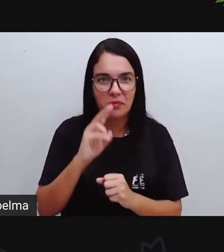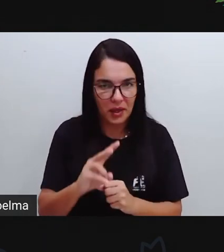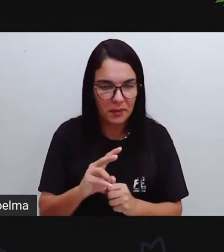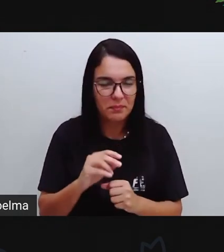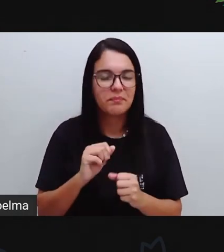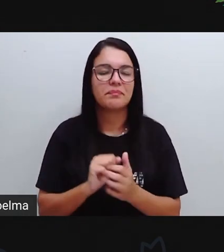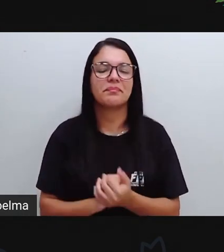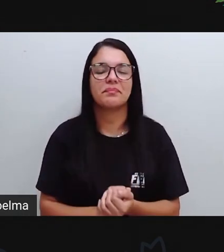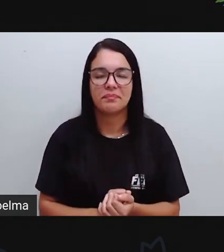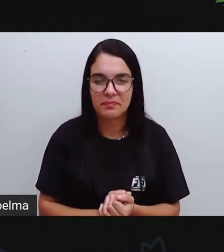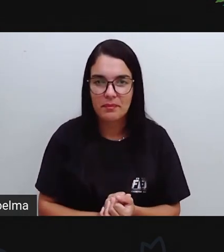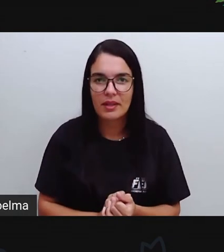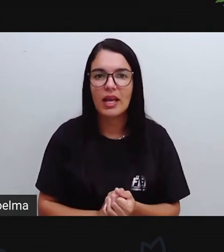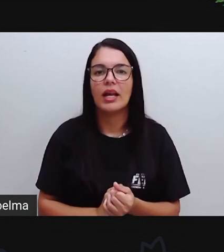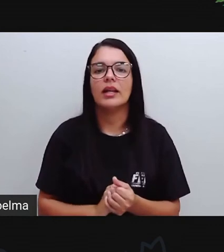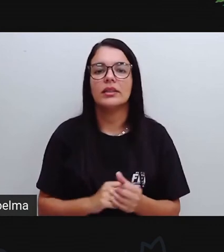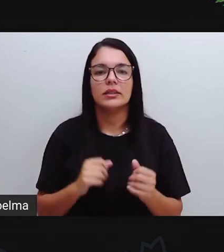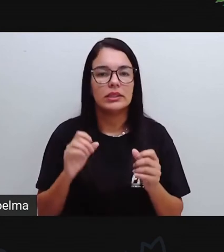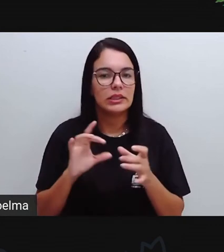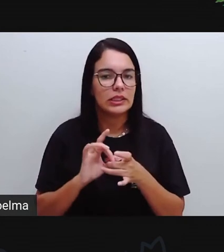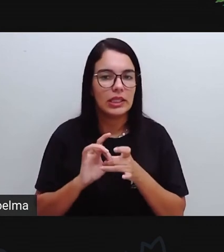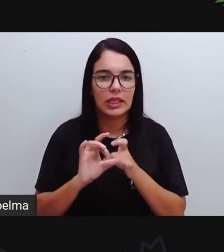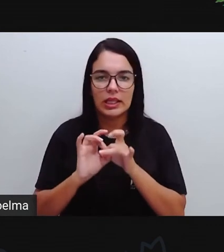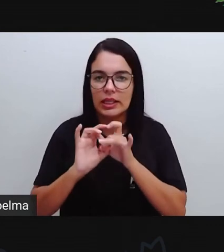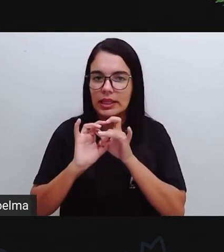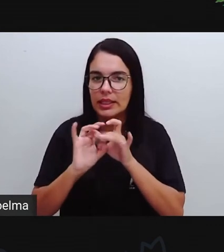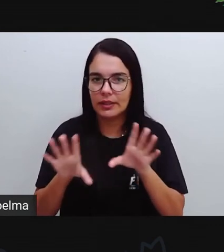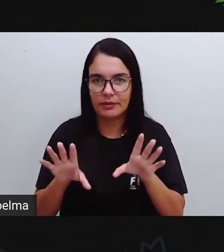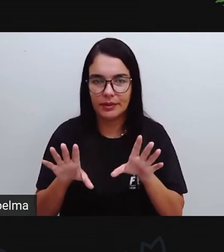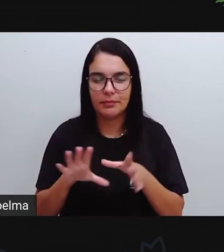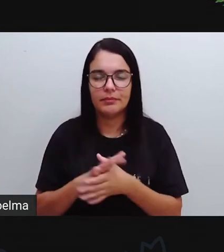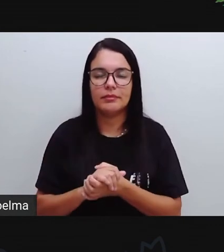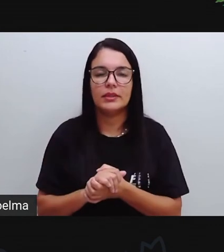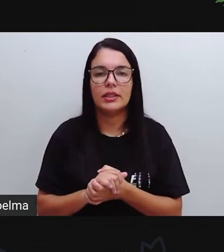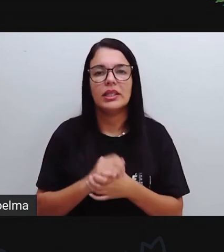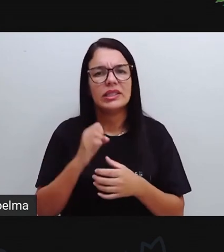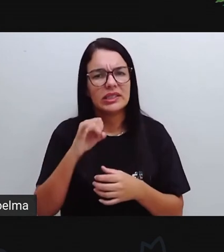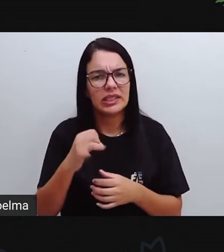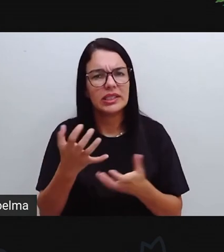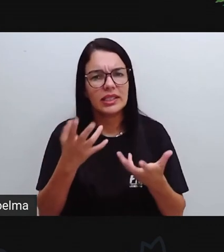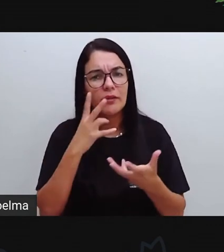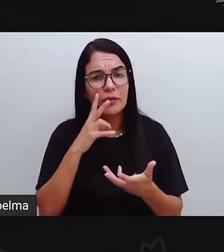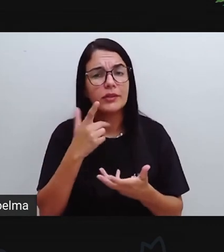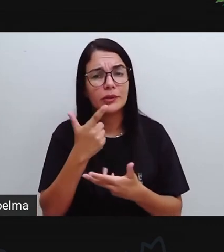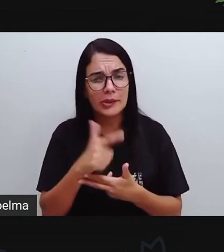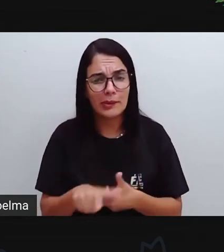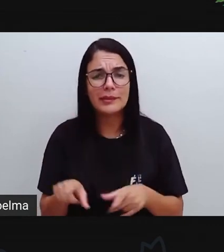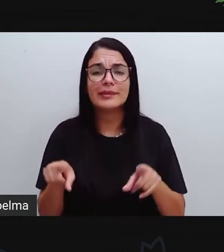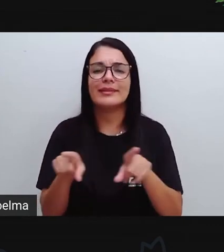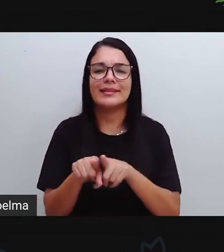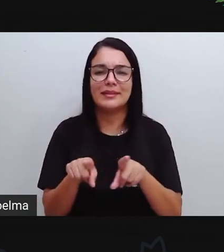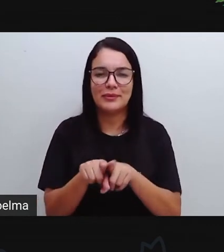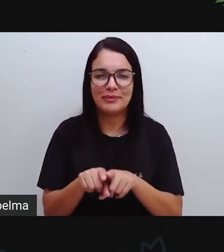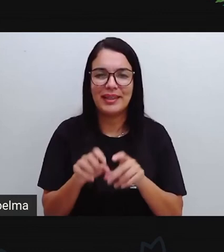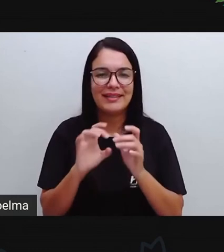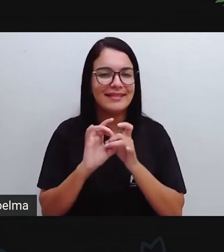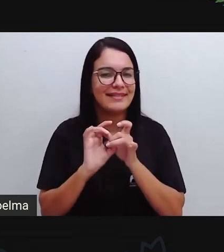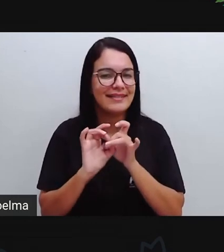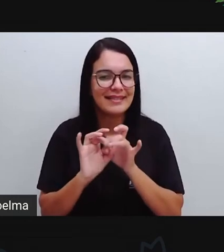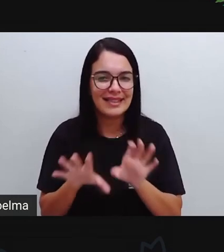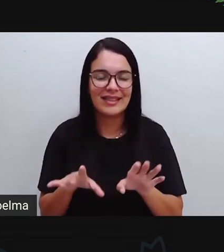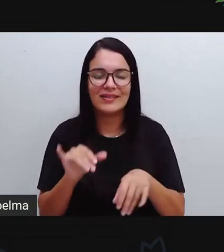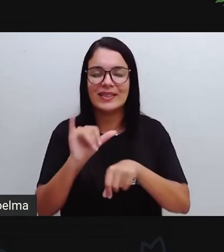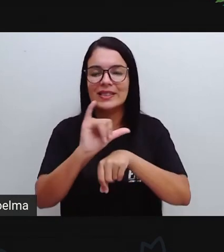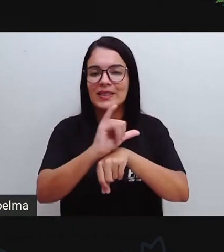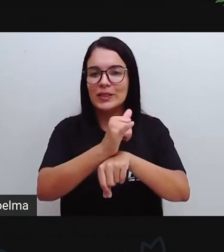chegado já pela metade, ou mesmo que vocês já tenham assistido, mas mesmo assim vocês tiveram, ou têm alguma dúvida em relação